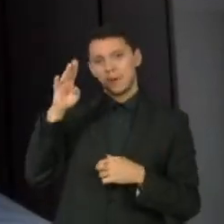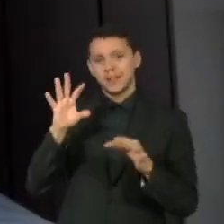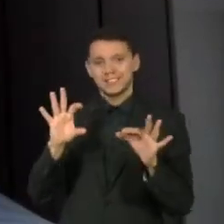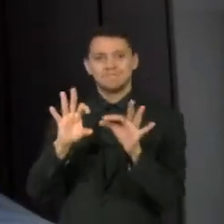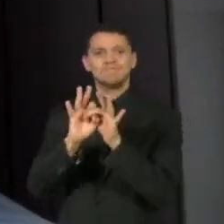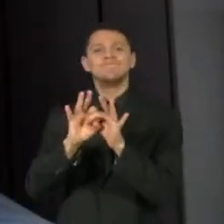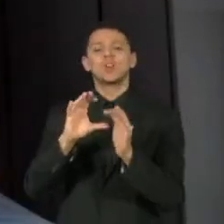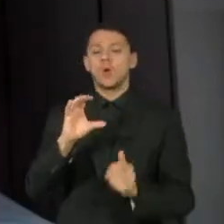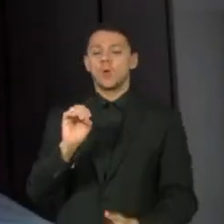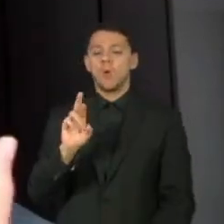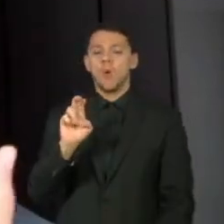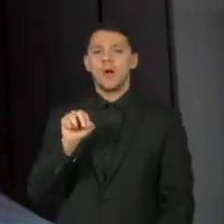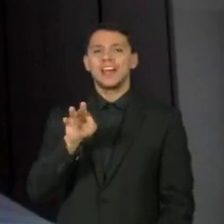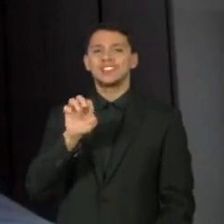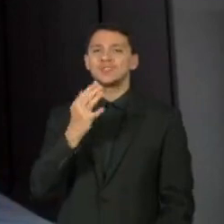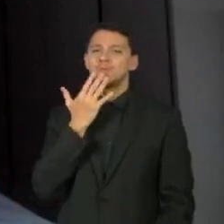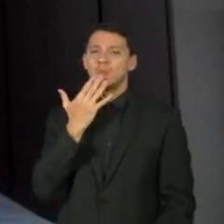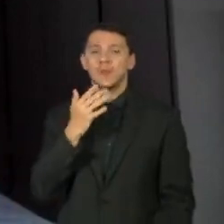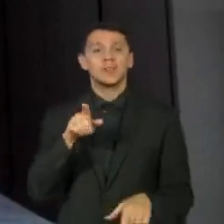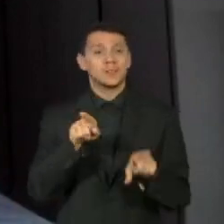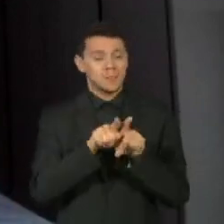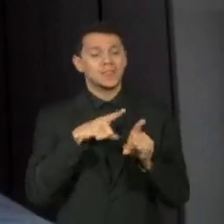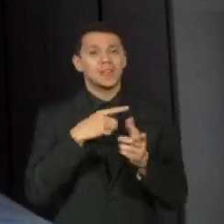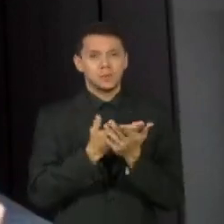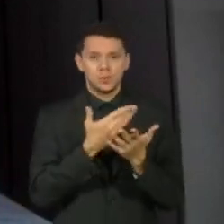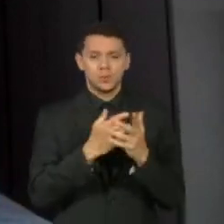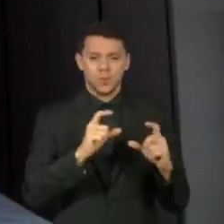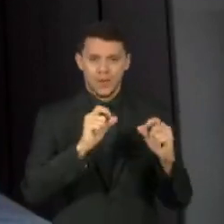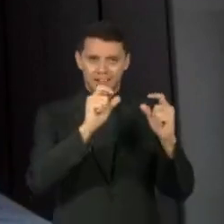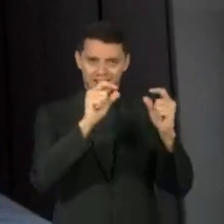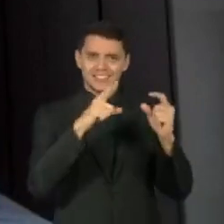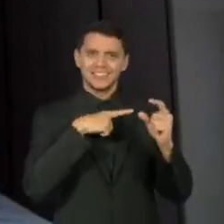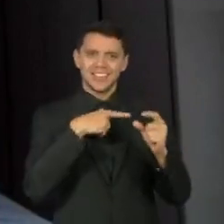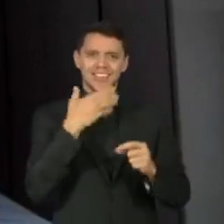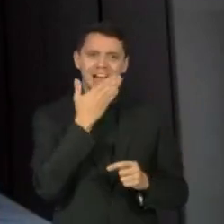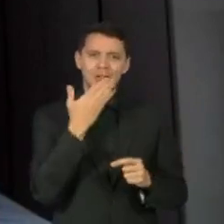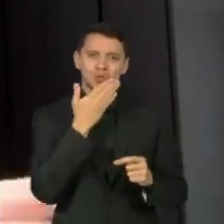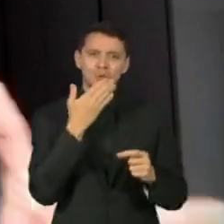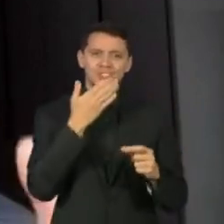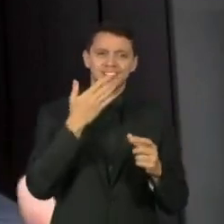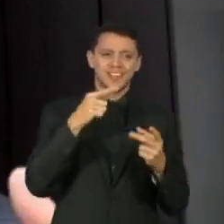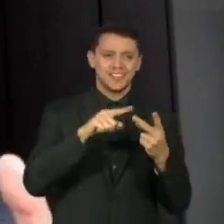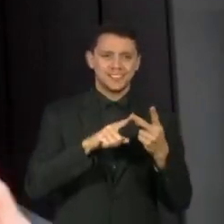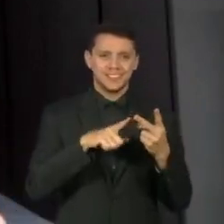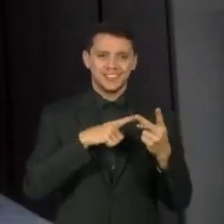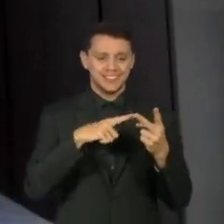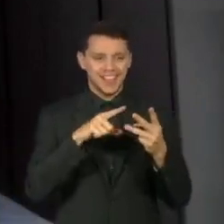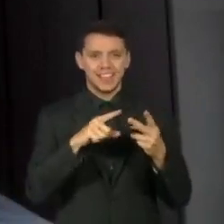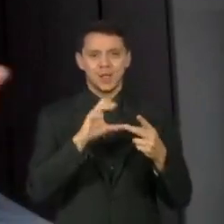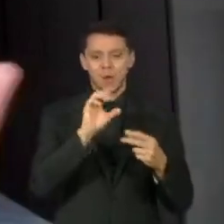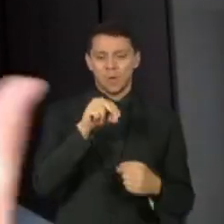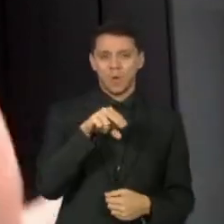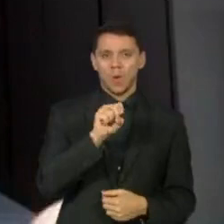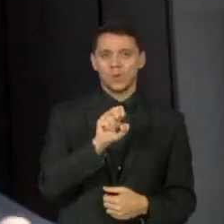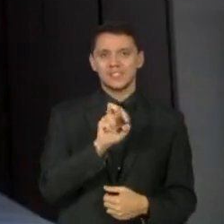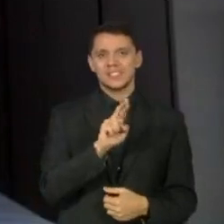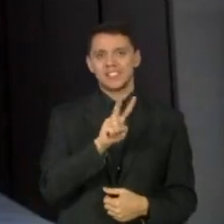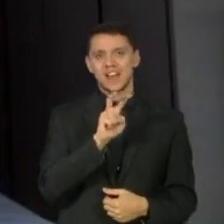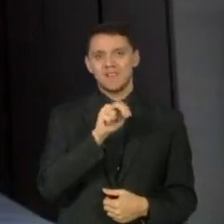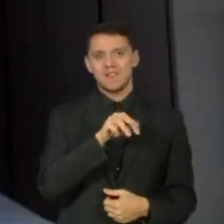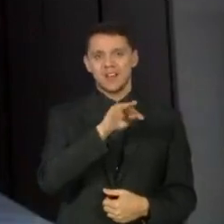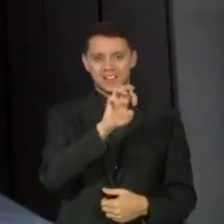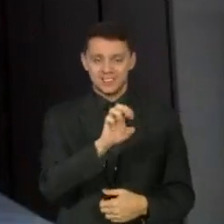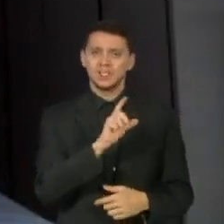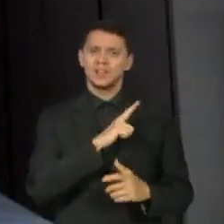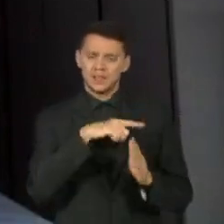câncer, né? Então, adoçantes, alguns conservantes, por exemplo, os nitratos, eles são muito descritos